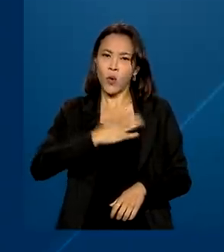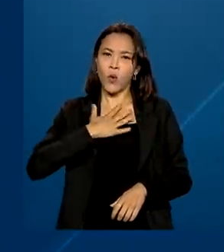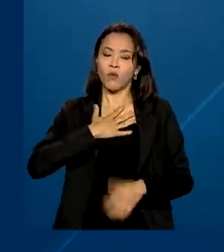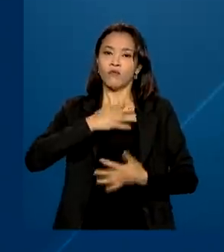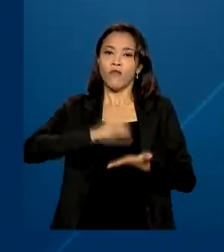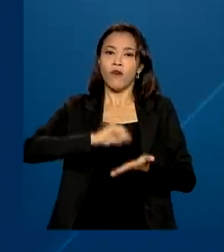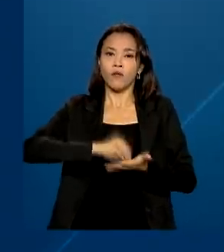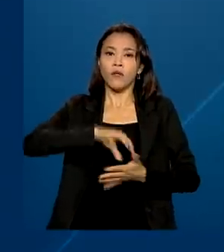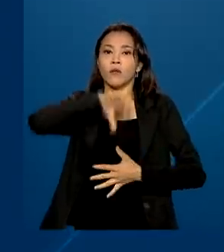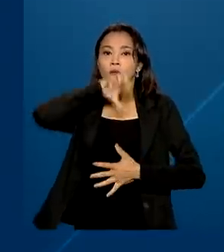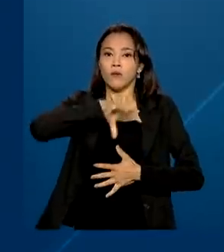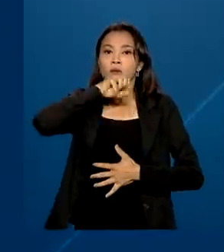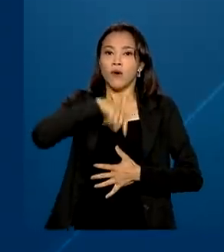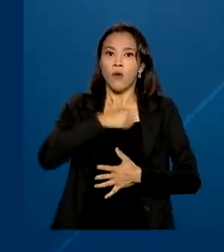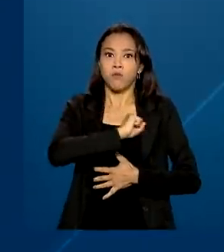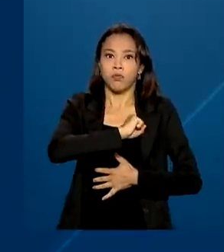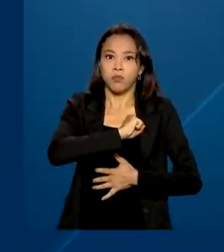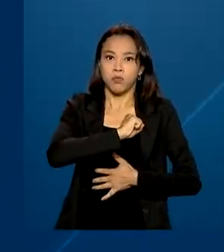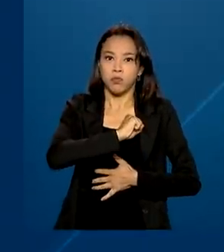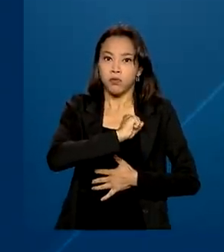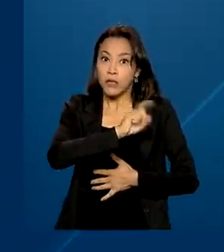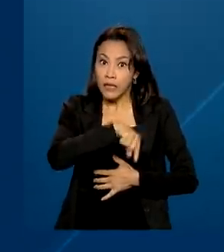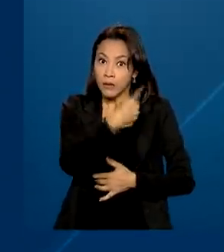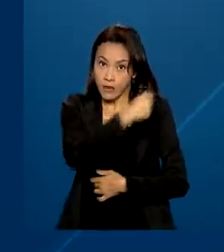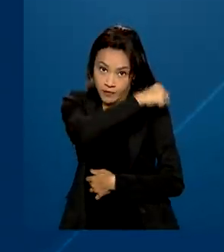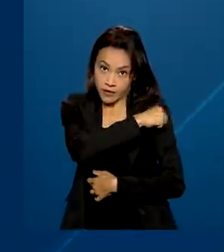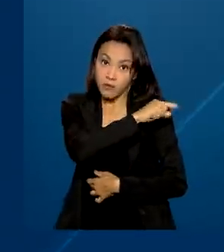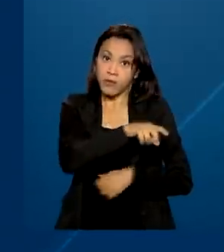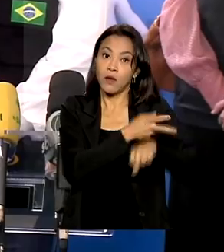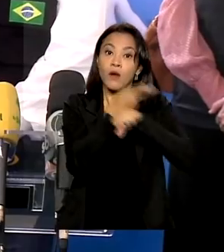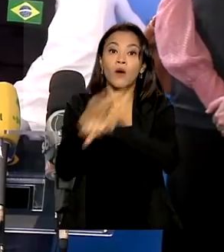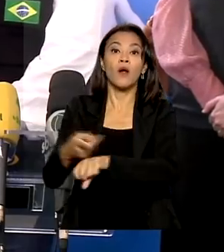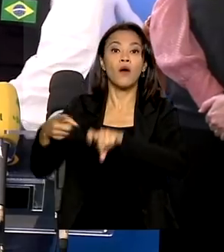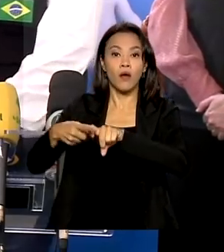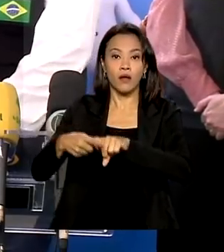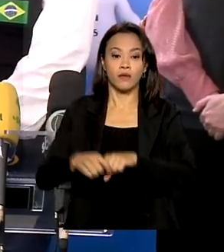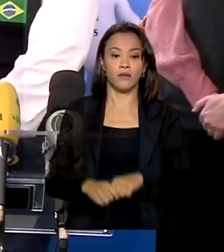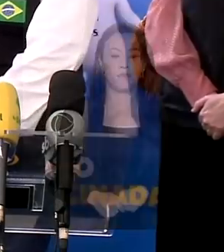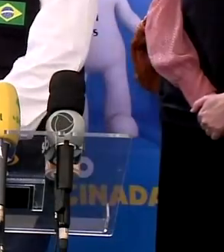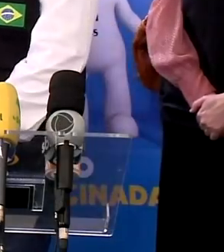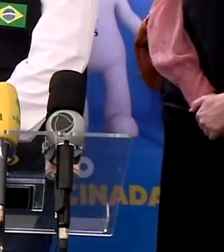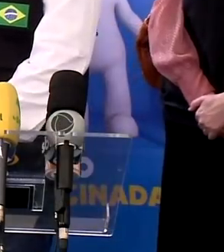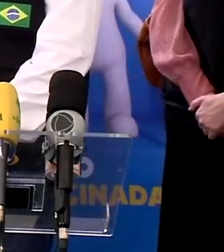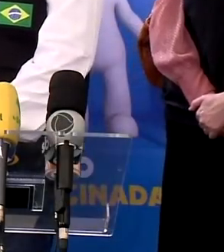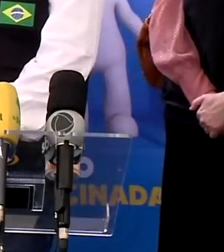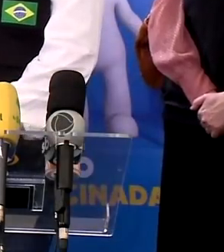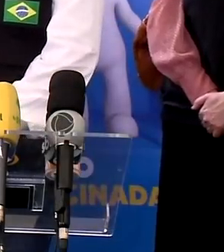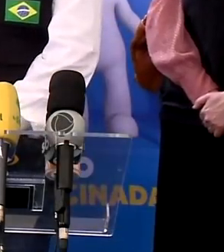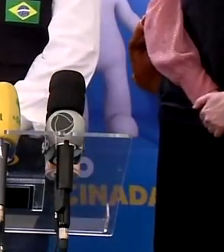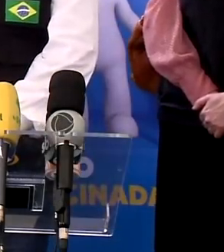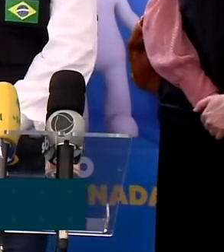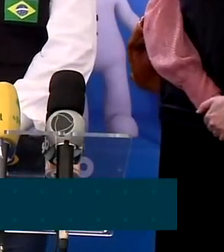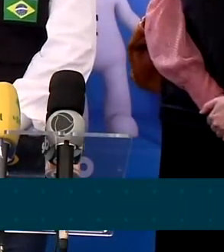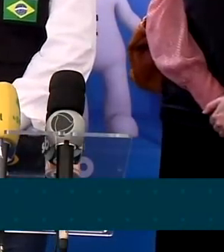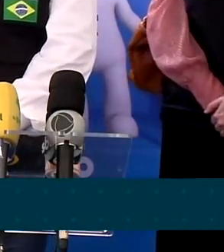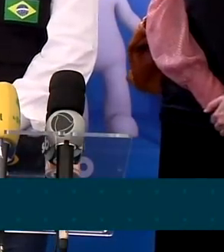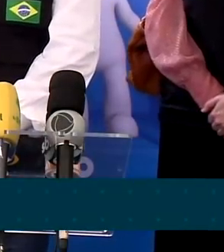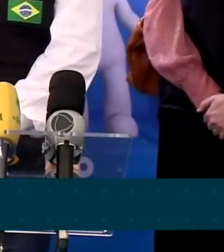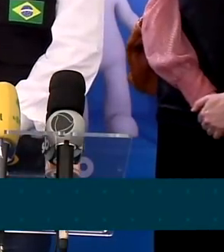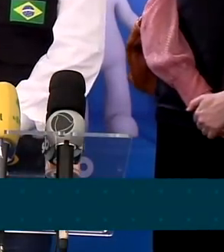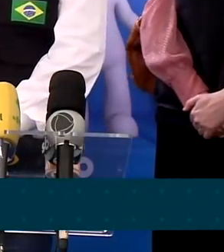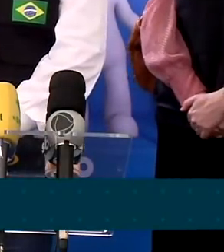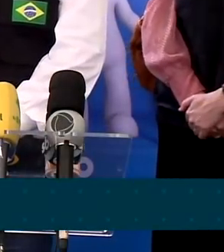falta de ar ou palpitações após a aplicação da vacina. Até o nós sabemos do momento, existe